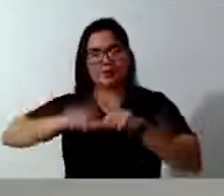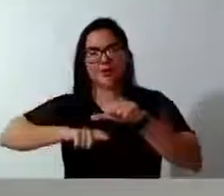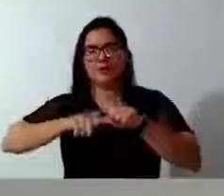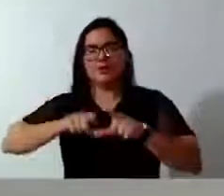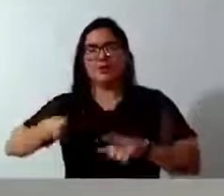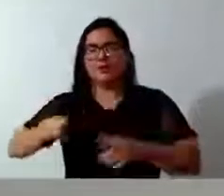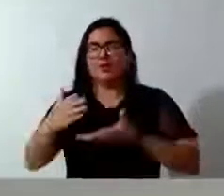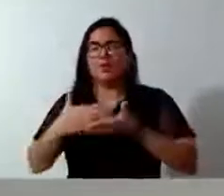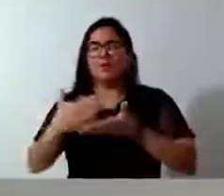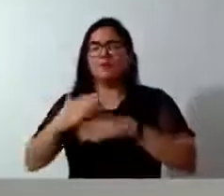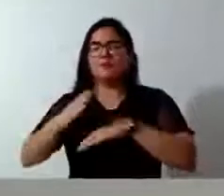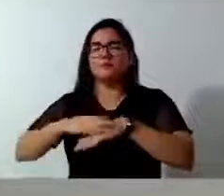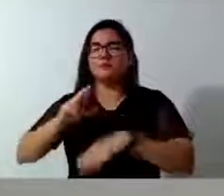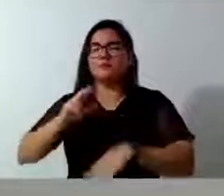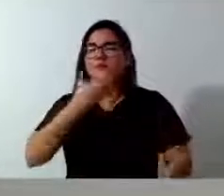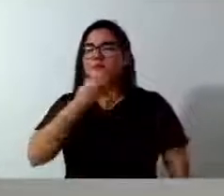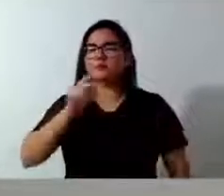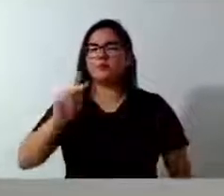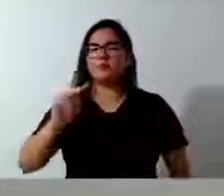produzida pelo Hélio Cabral,